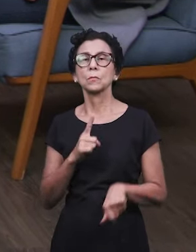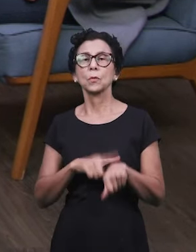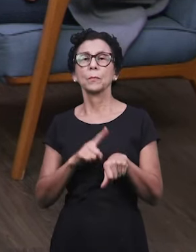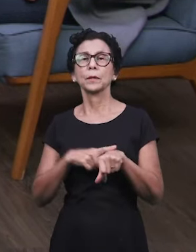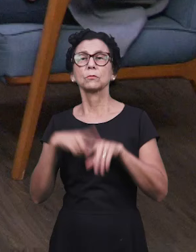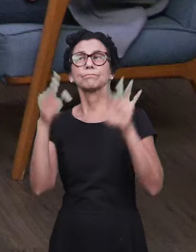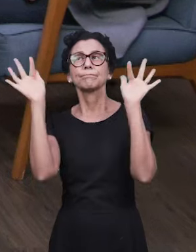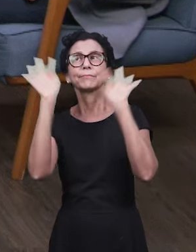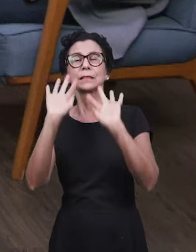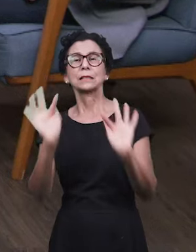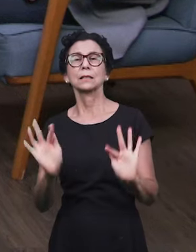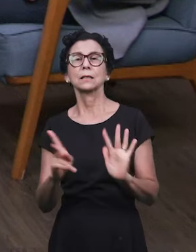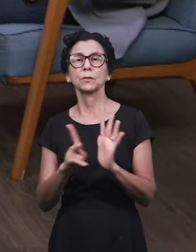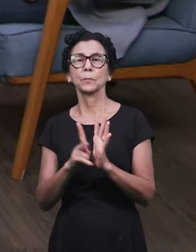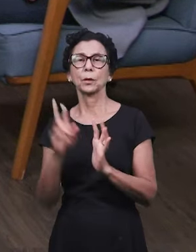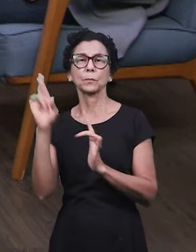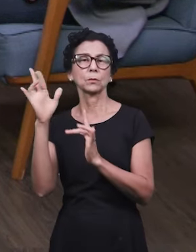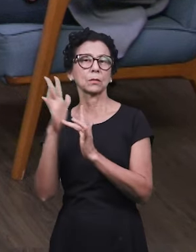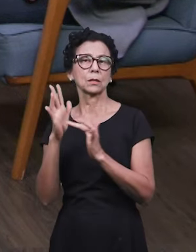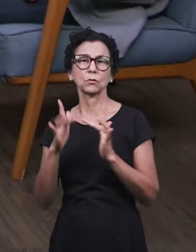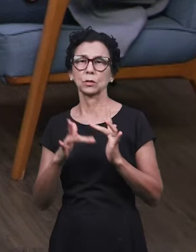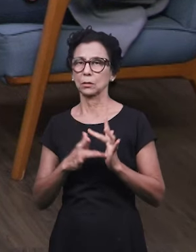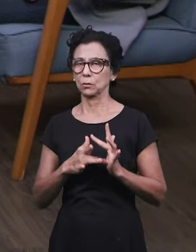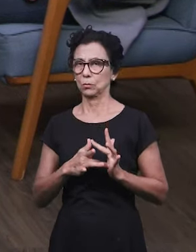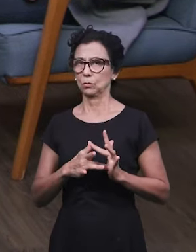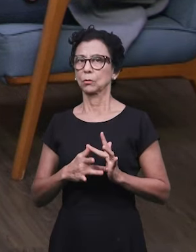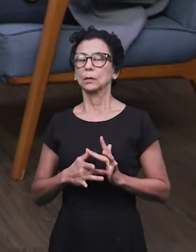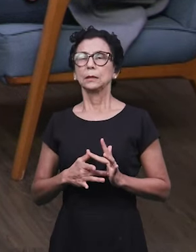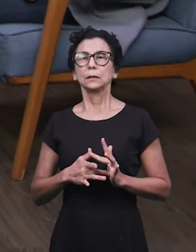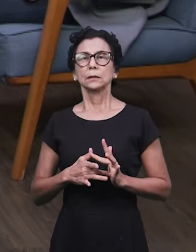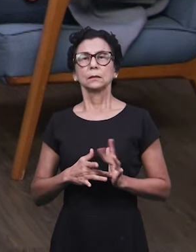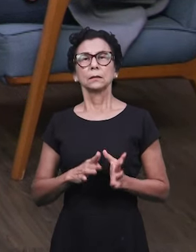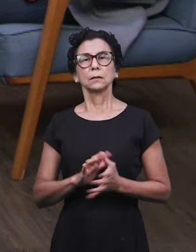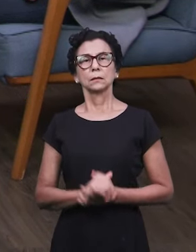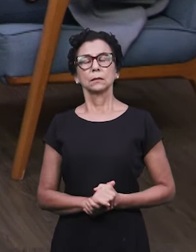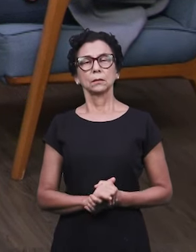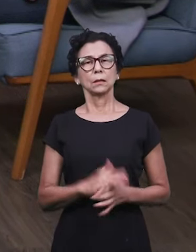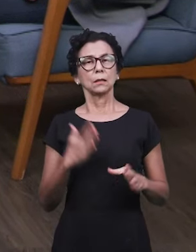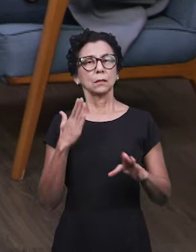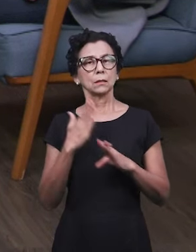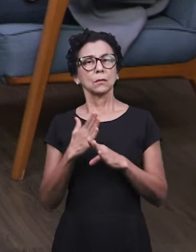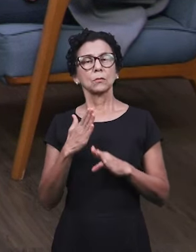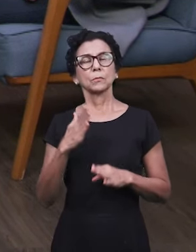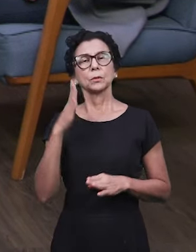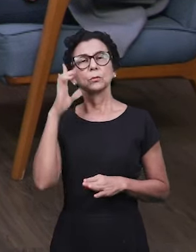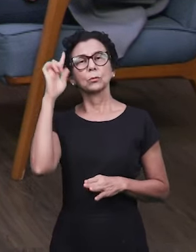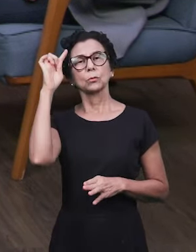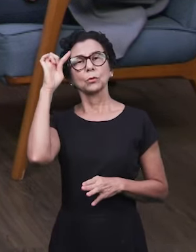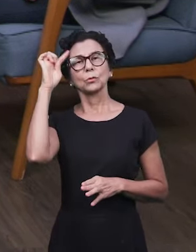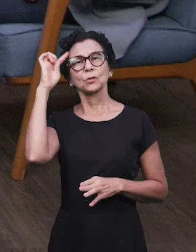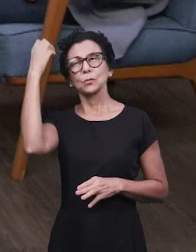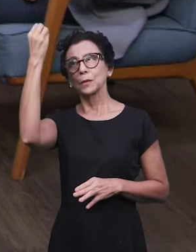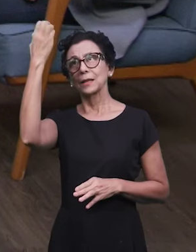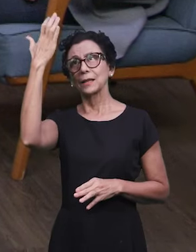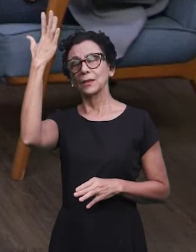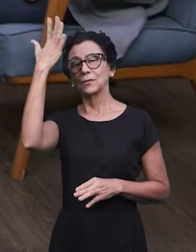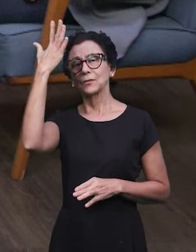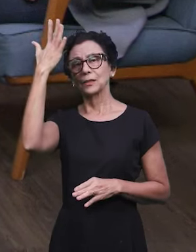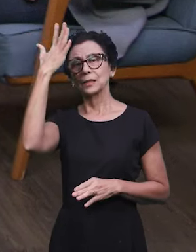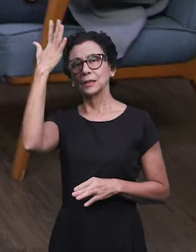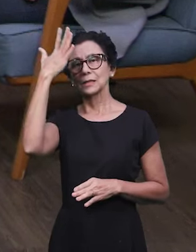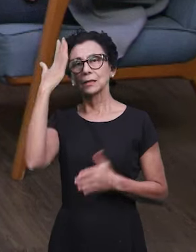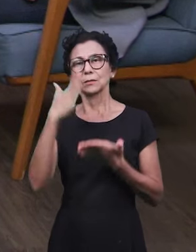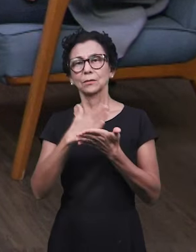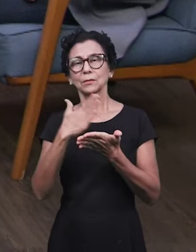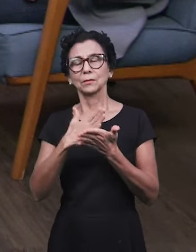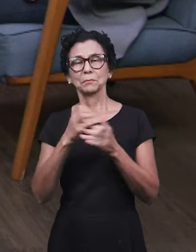estarmos vivendo essa felicidade, de estarmos nos deparando e nos maravilhando a cada dia com a revelação